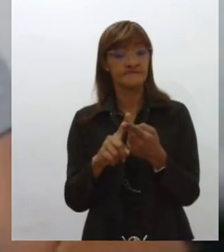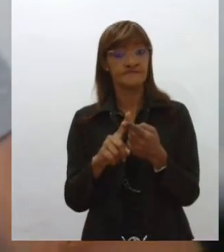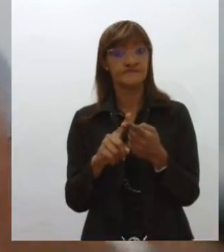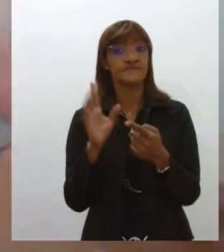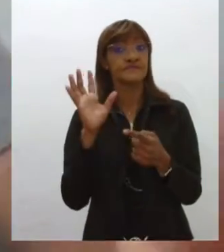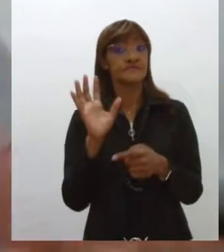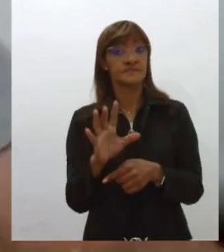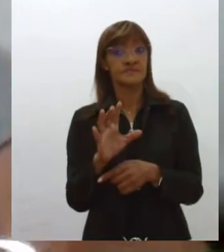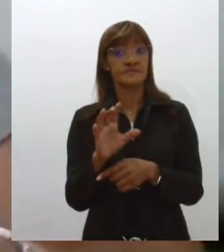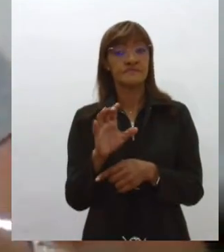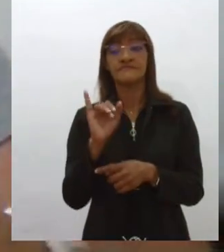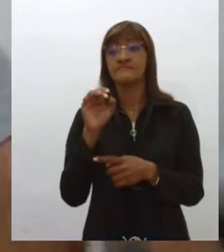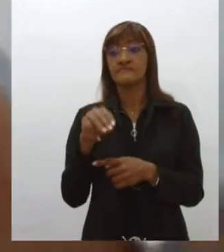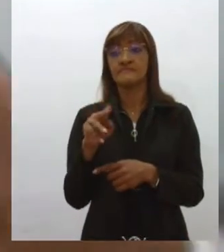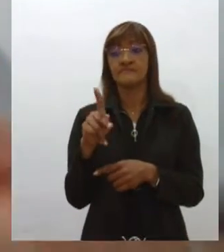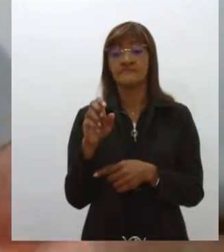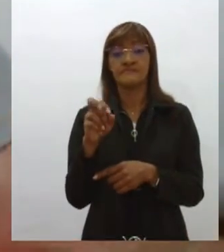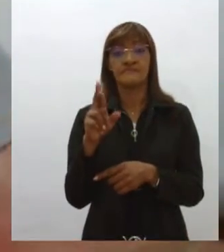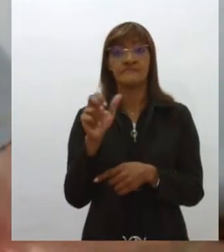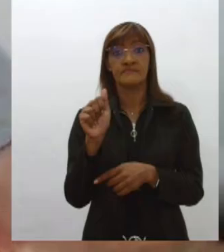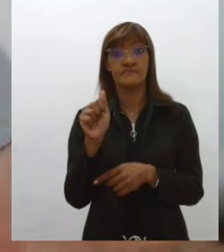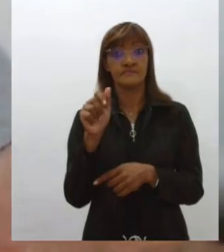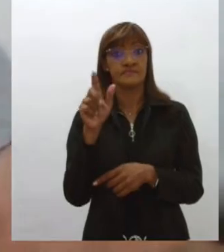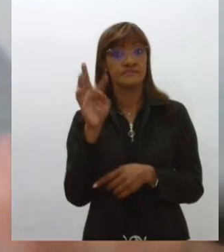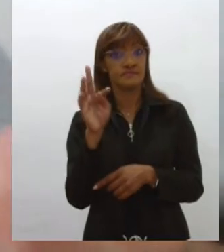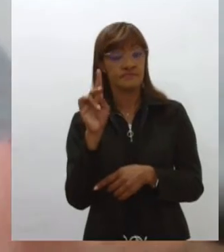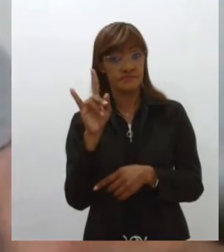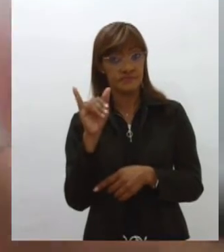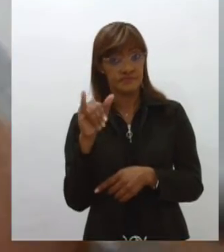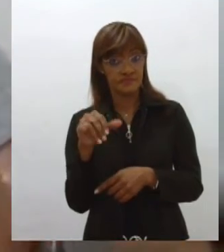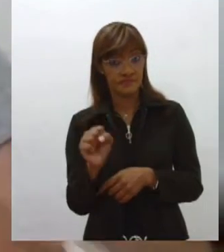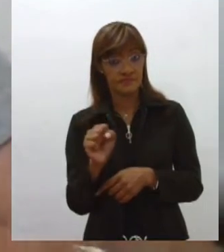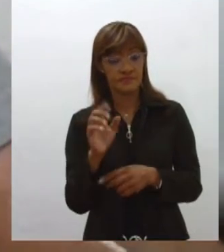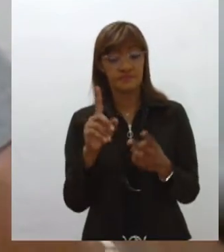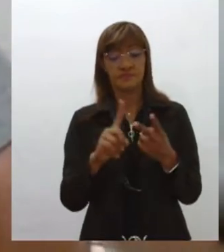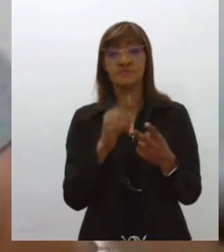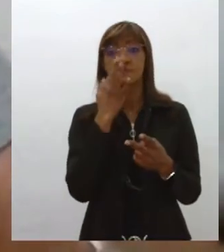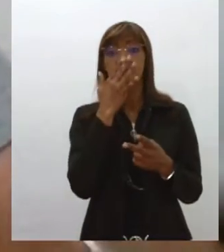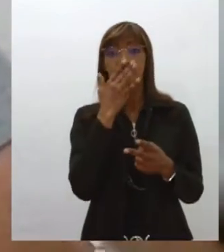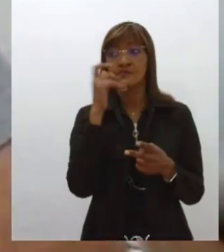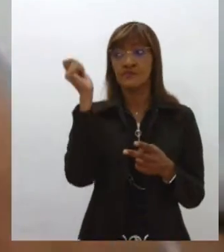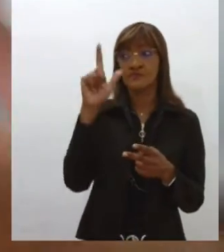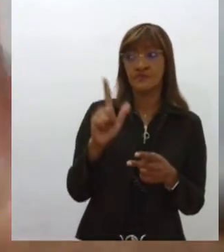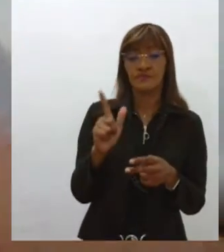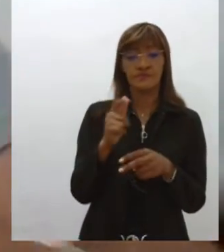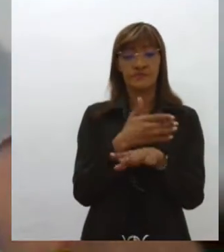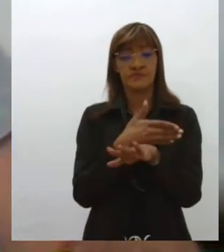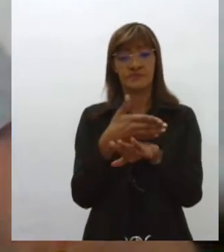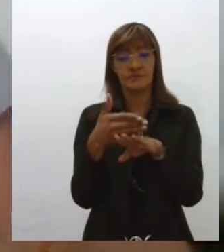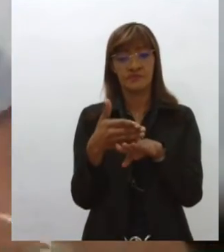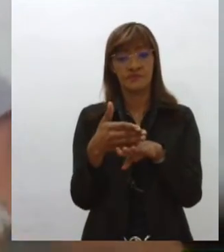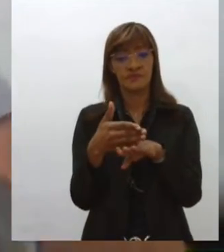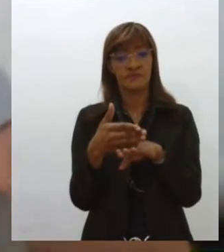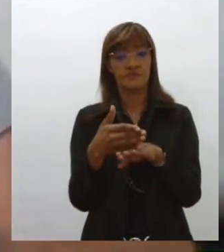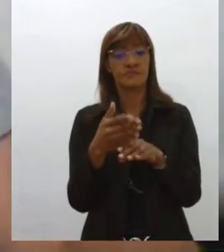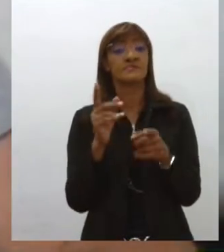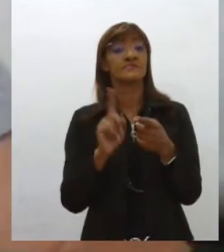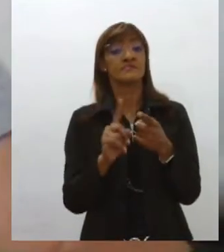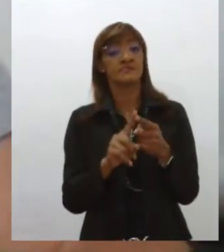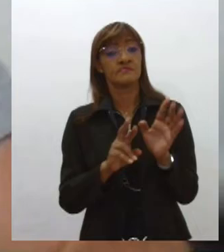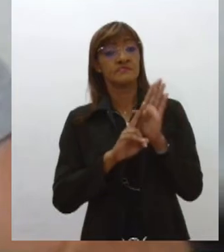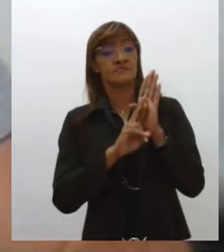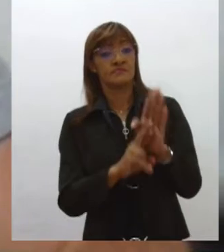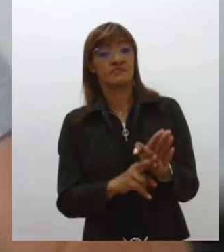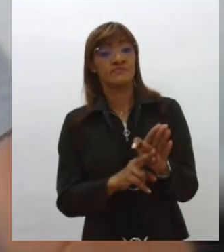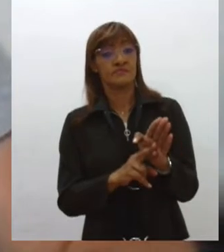certo? O azul e branco, eles foram sendo adotados aqui como as cores que representam as capitanias